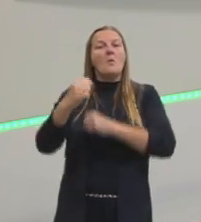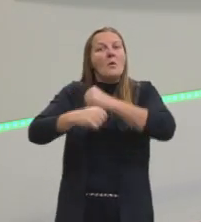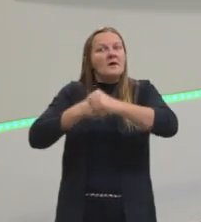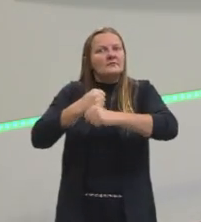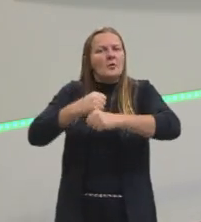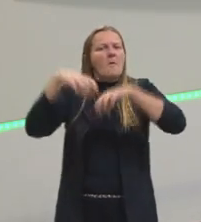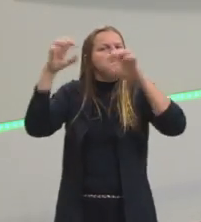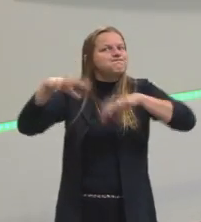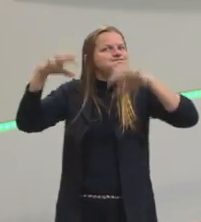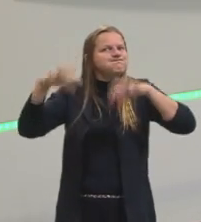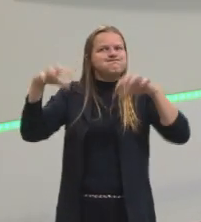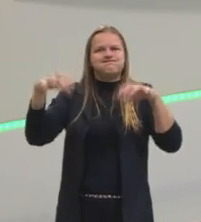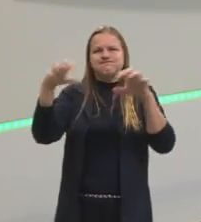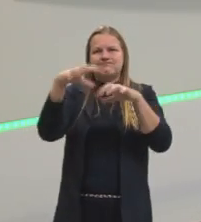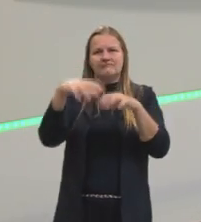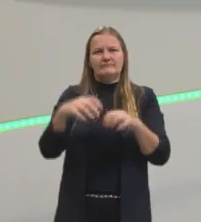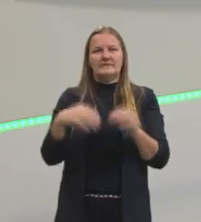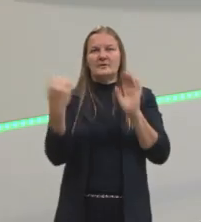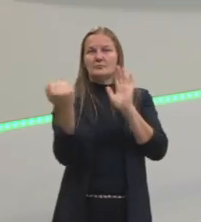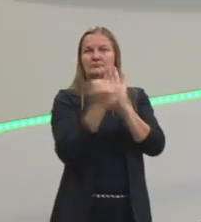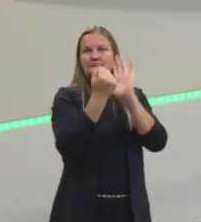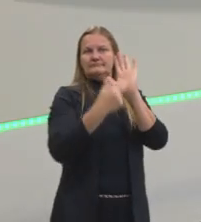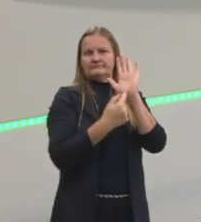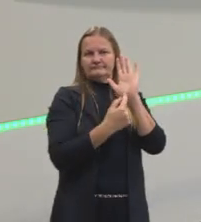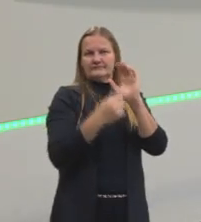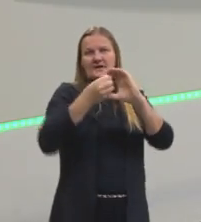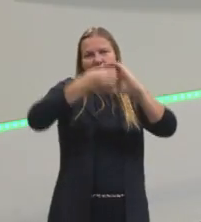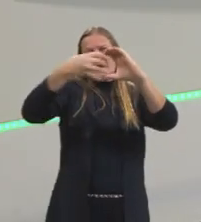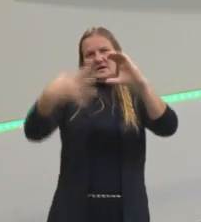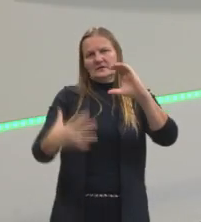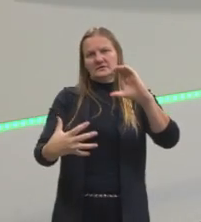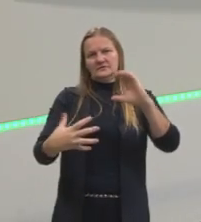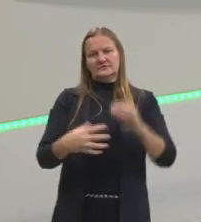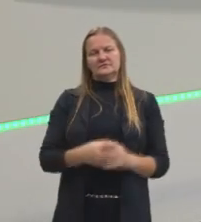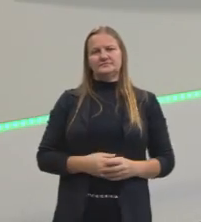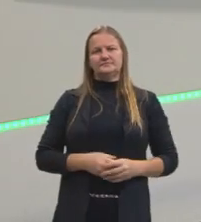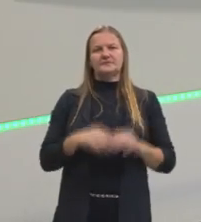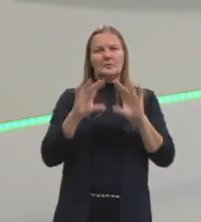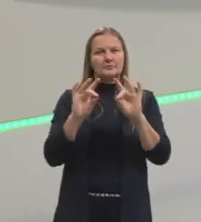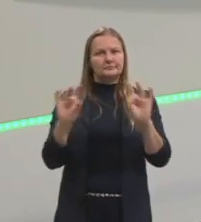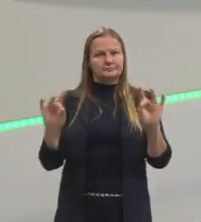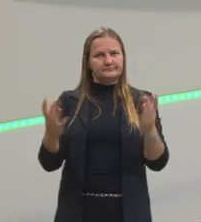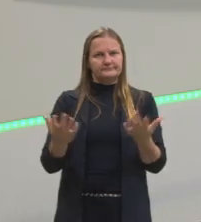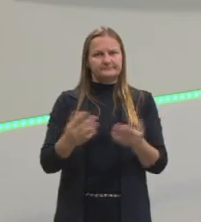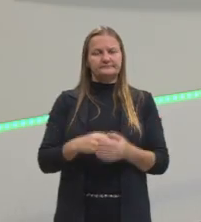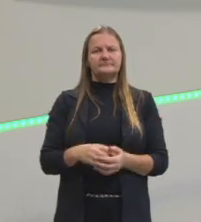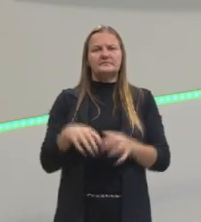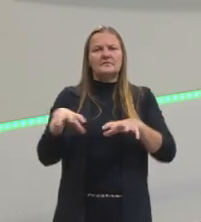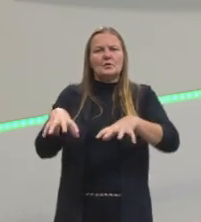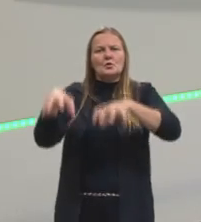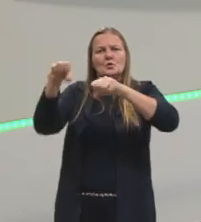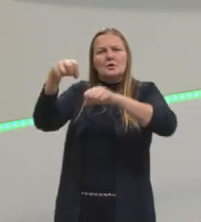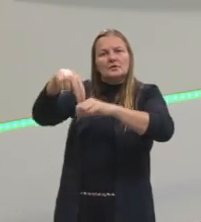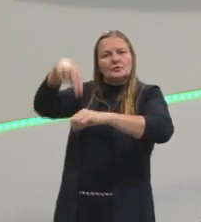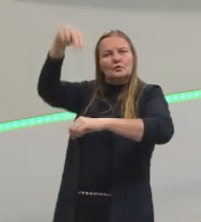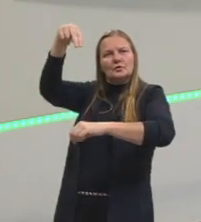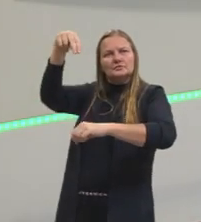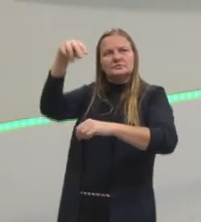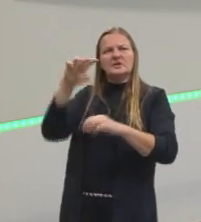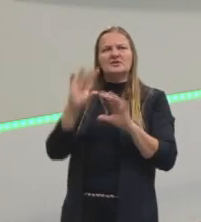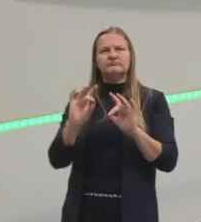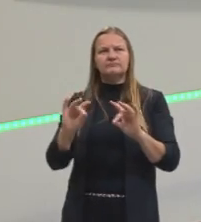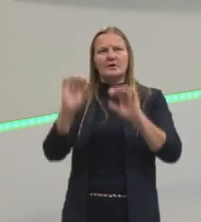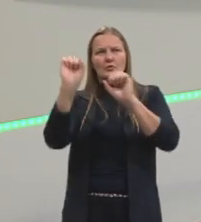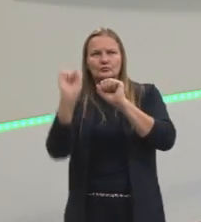questão aí relacionada à umidade, tá? Seco ao norte e úmido ao sul. Tá,